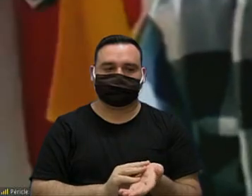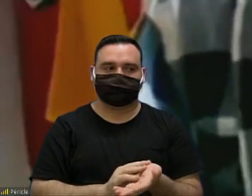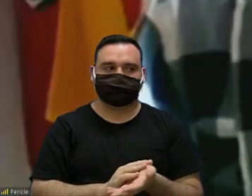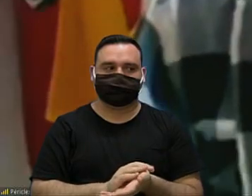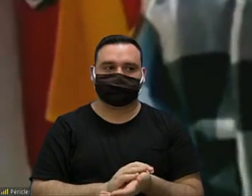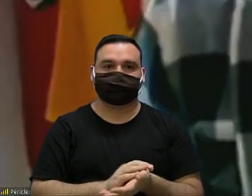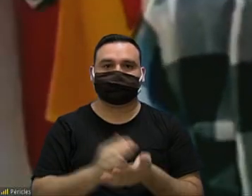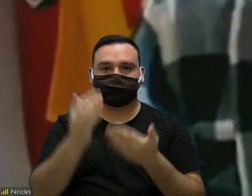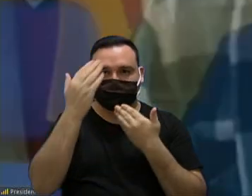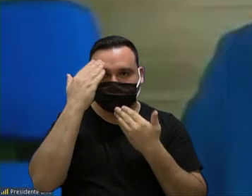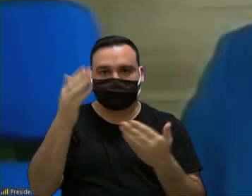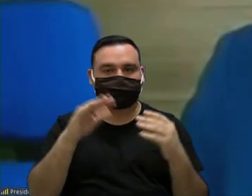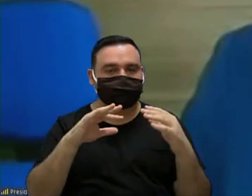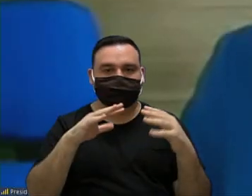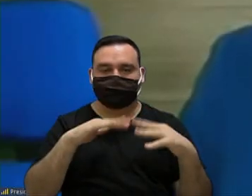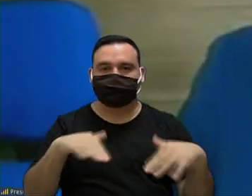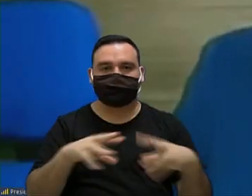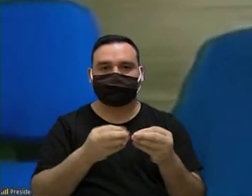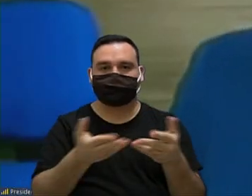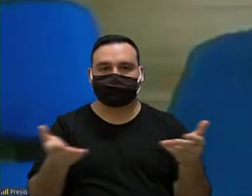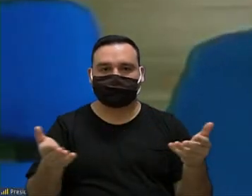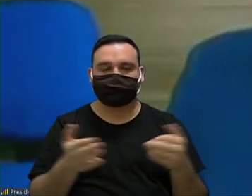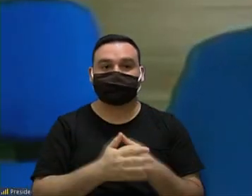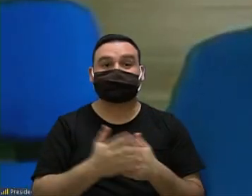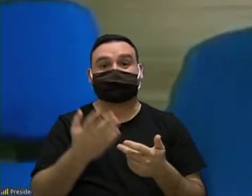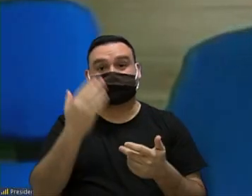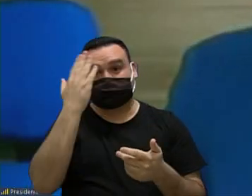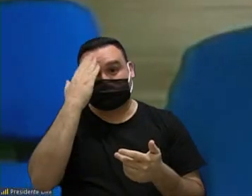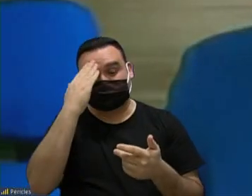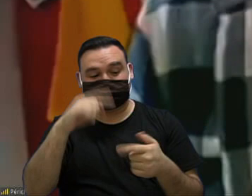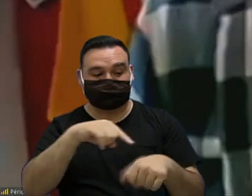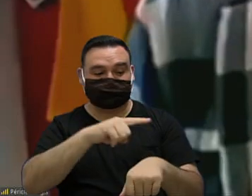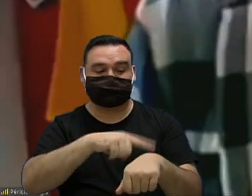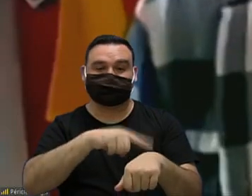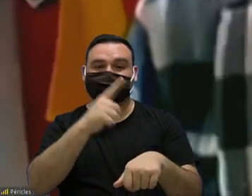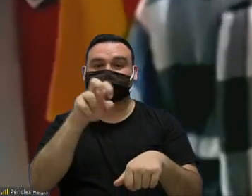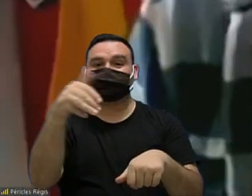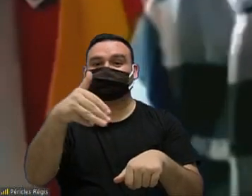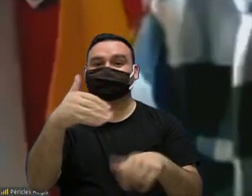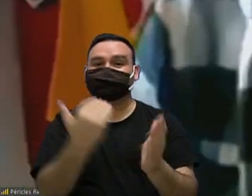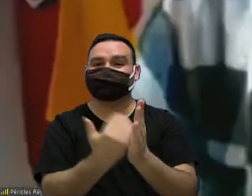muito obrigado a todos se eu soubesse eu ia pedir mais 15 minutos